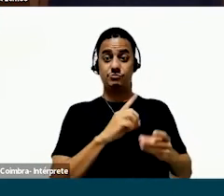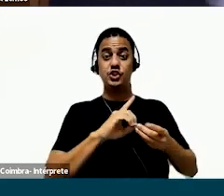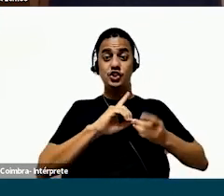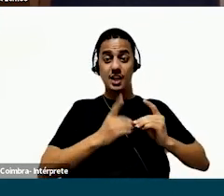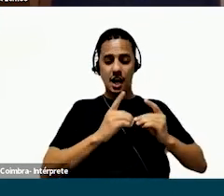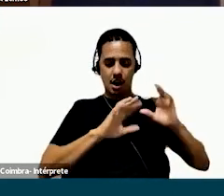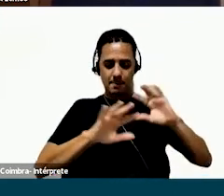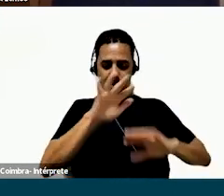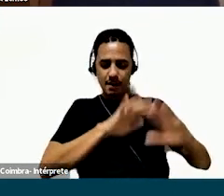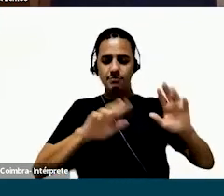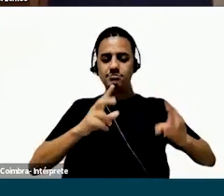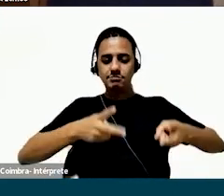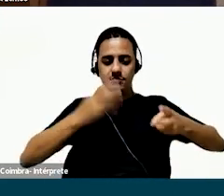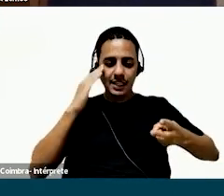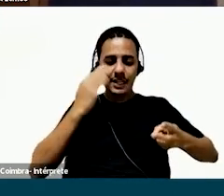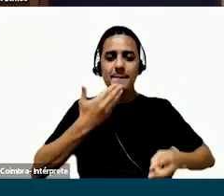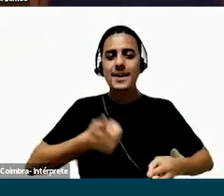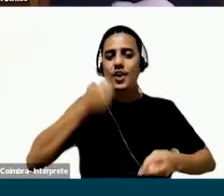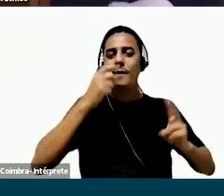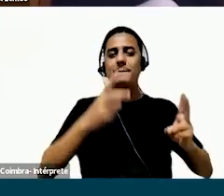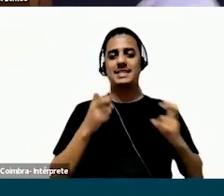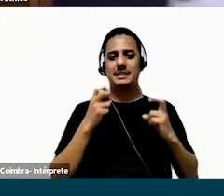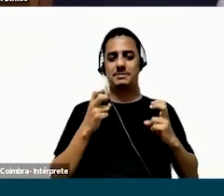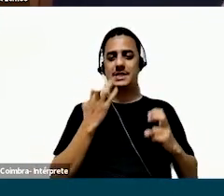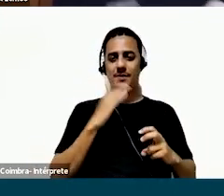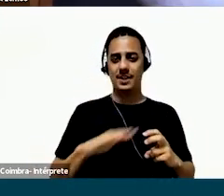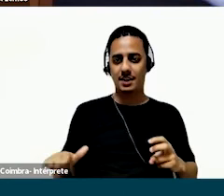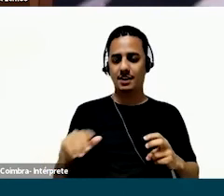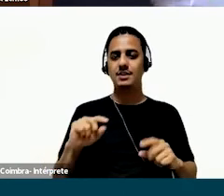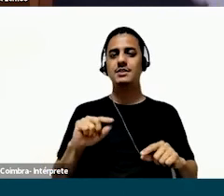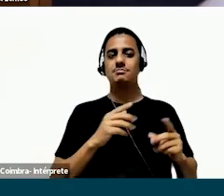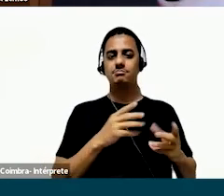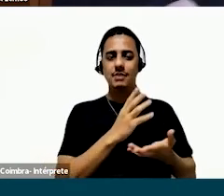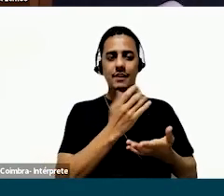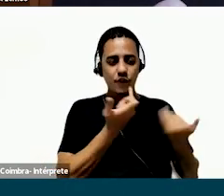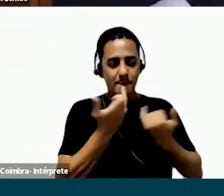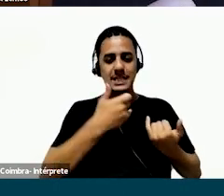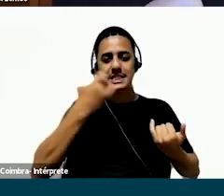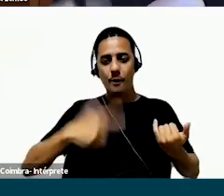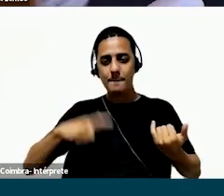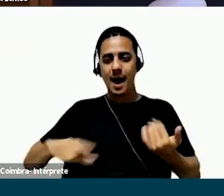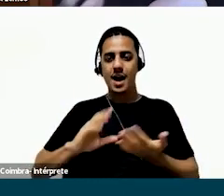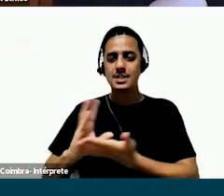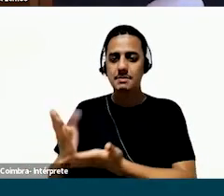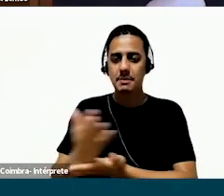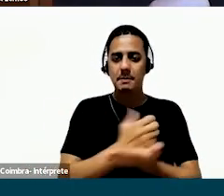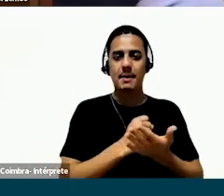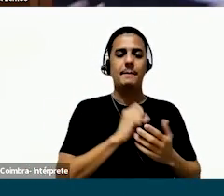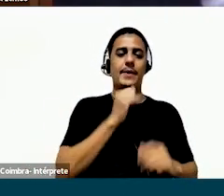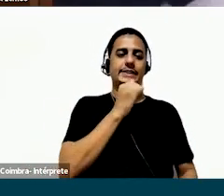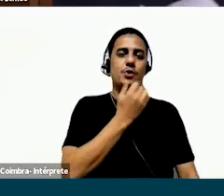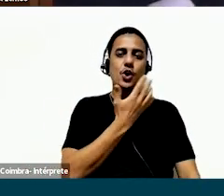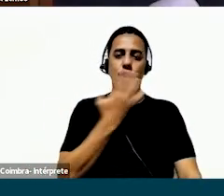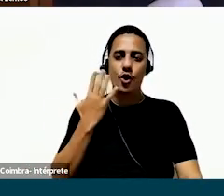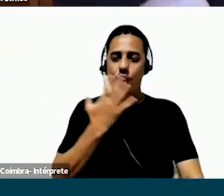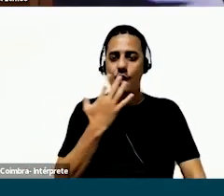A gente conseguiu com essa dinâmica entender melhor a percepção das crianças, validar e invalidar algumas coisas e já coletar mais informações, como,